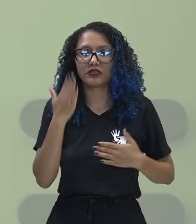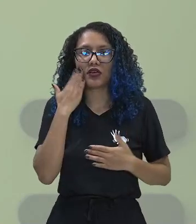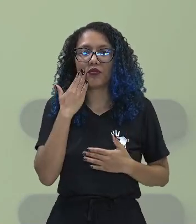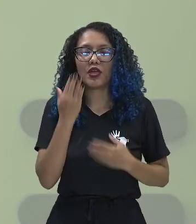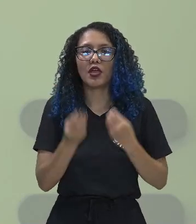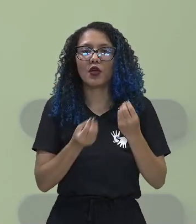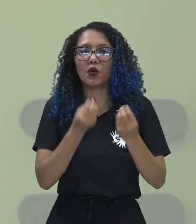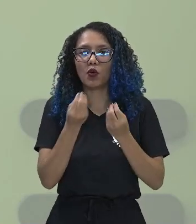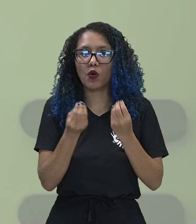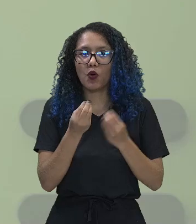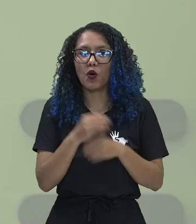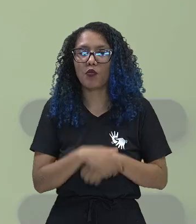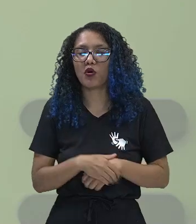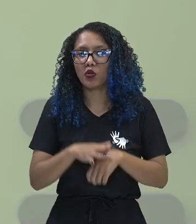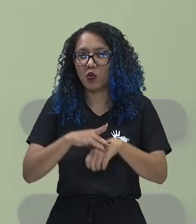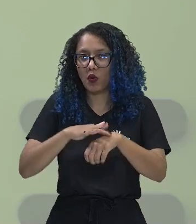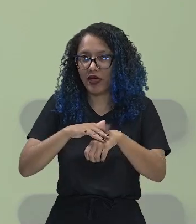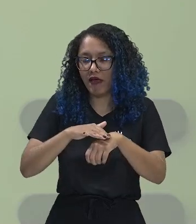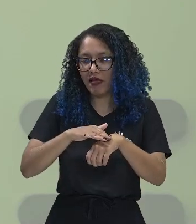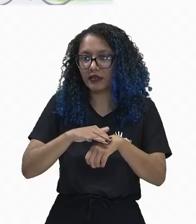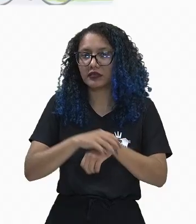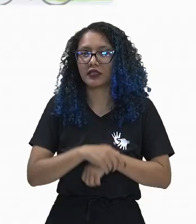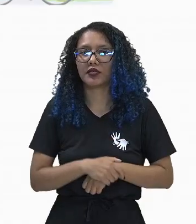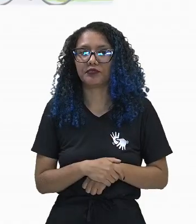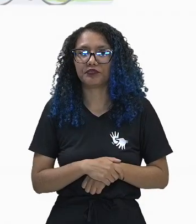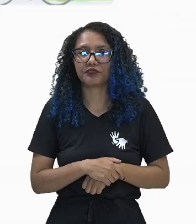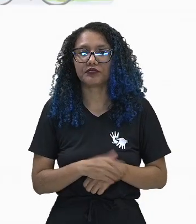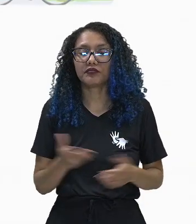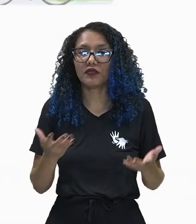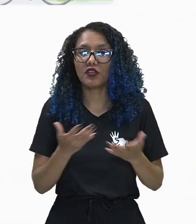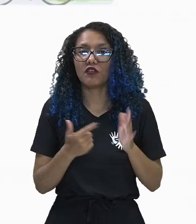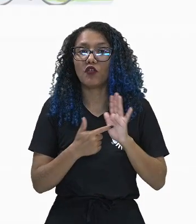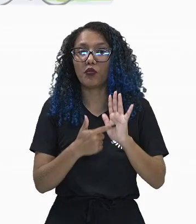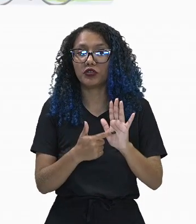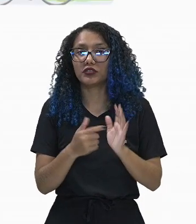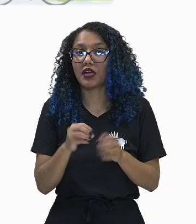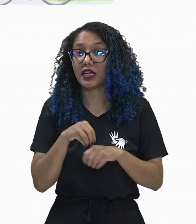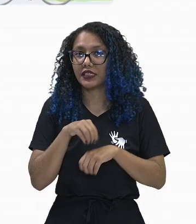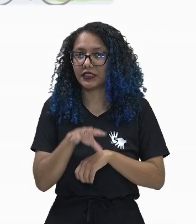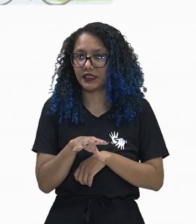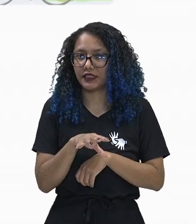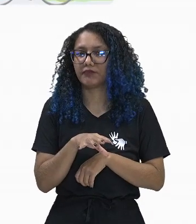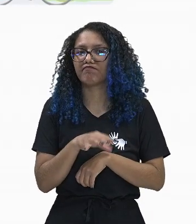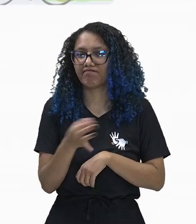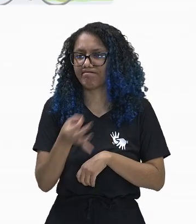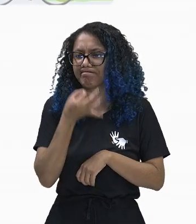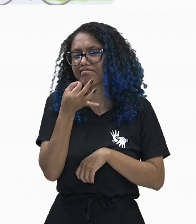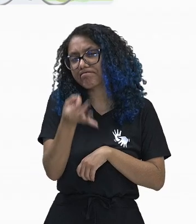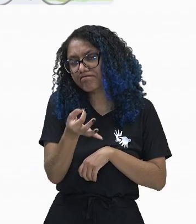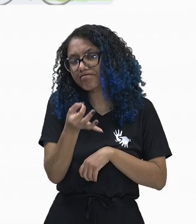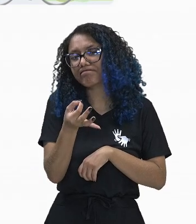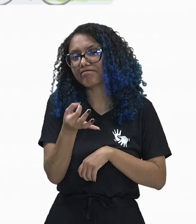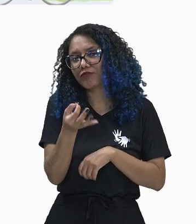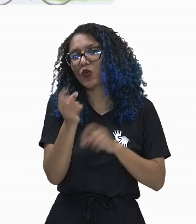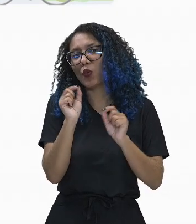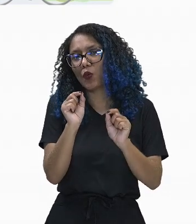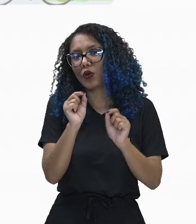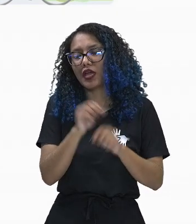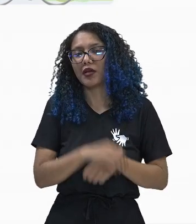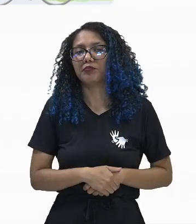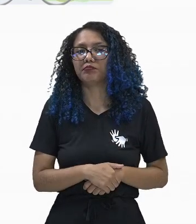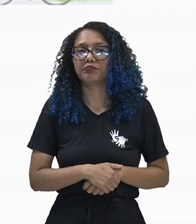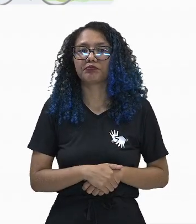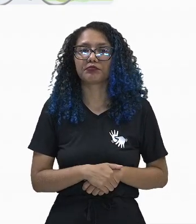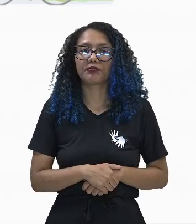fisiológico dessa doença e aí eu vou trazer para vocês umas dicas de cuidados para a